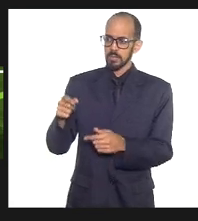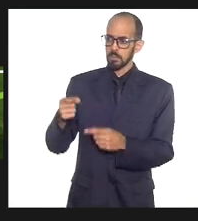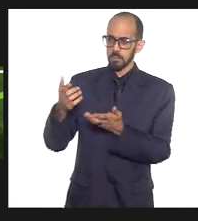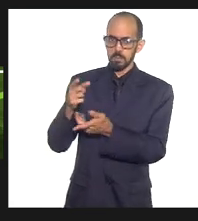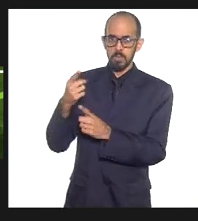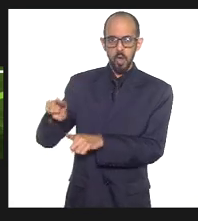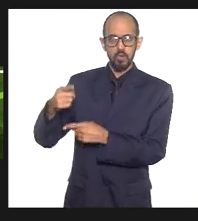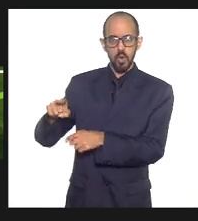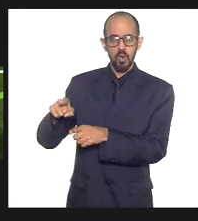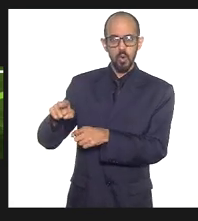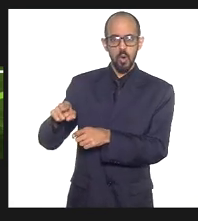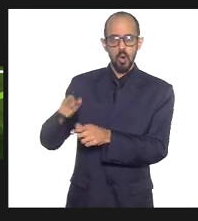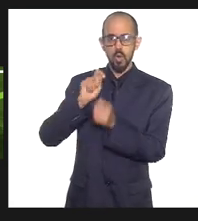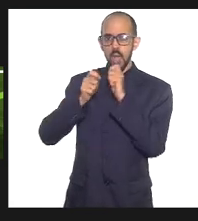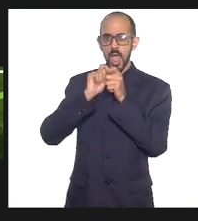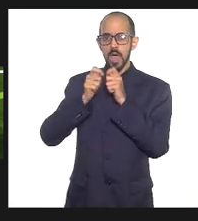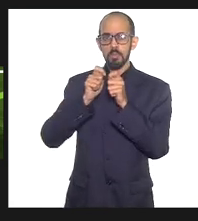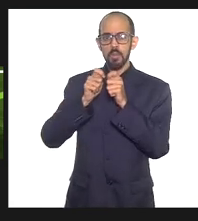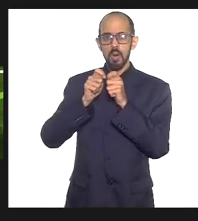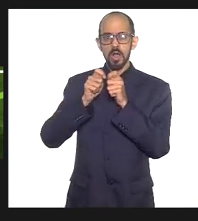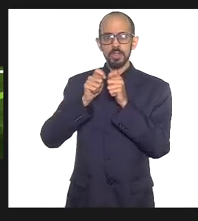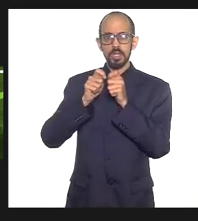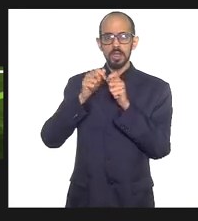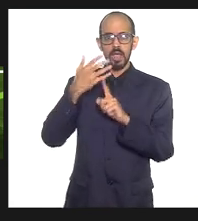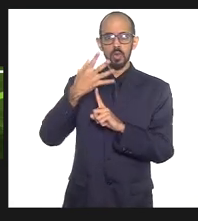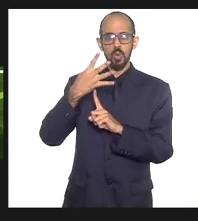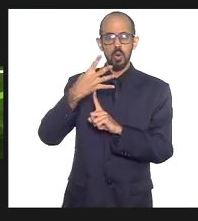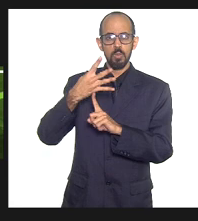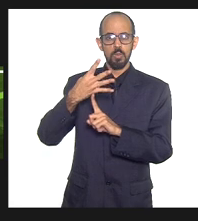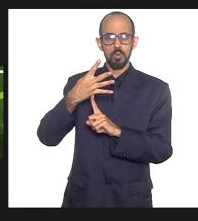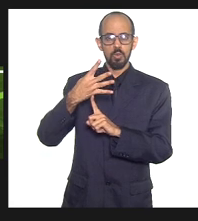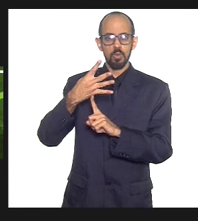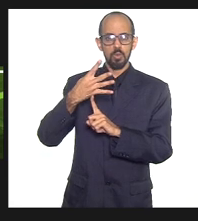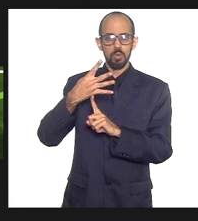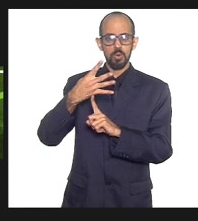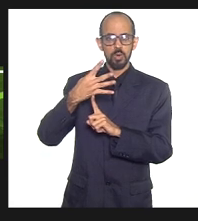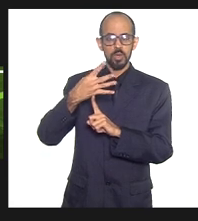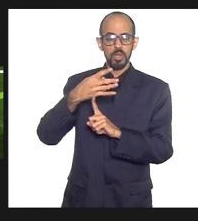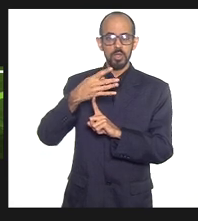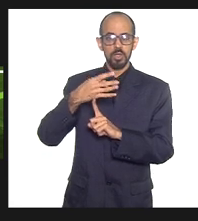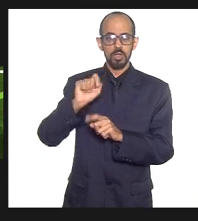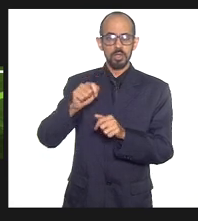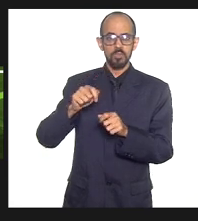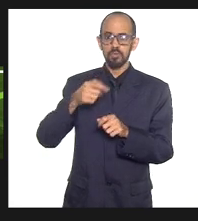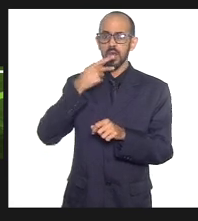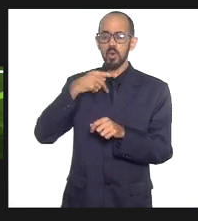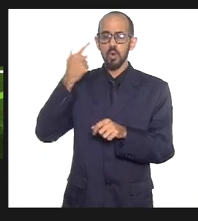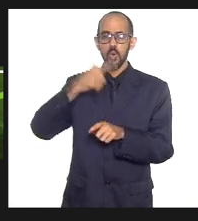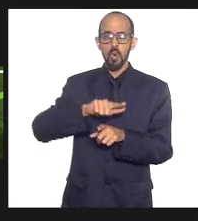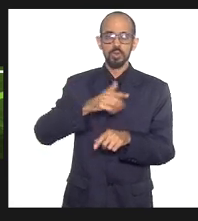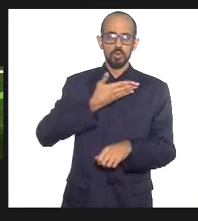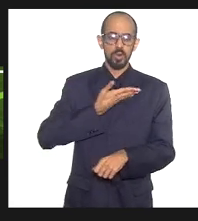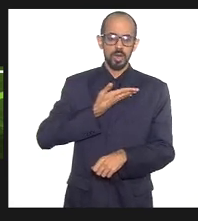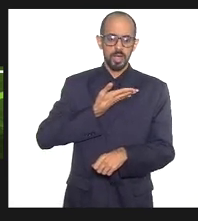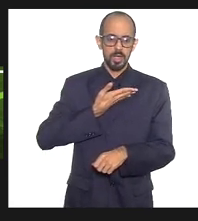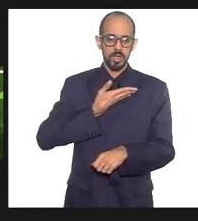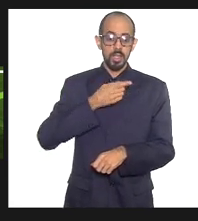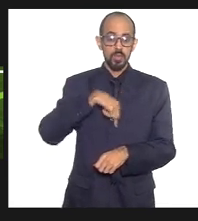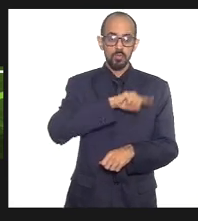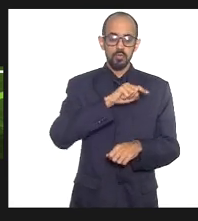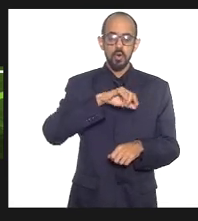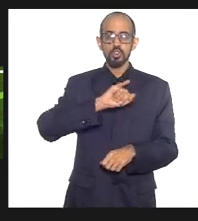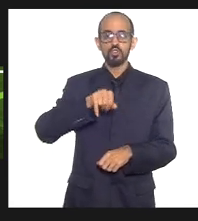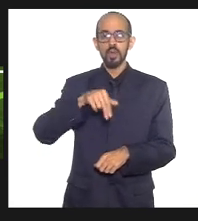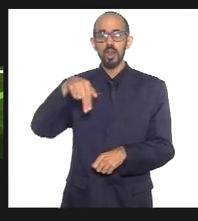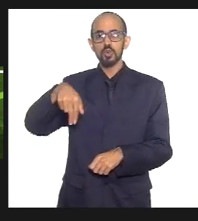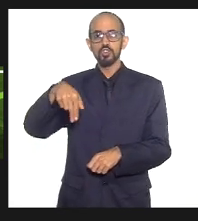desejou amor ao seu colega. Isso acabou indo para o Jornal Nacional, a declaração do Márcio Pacheco e uma minha também, em nome